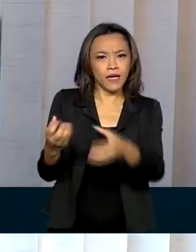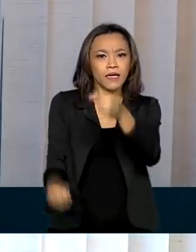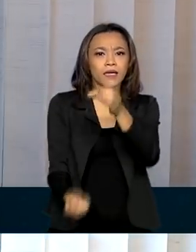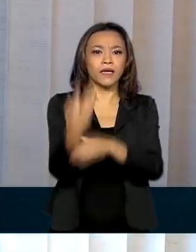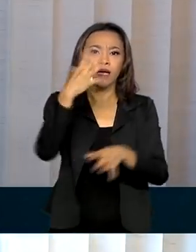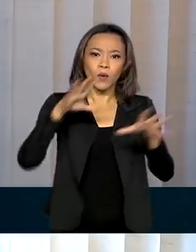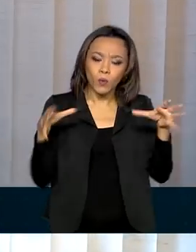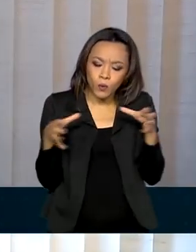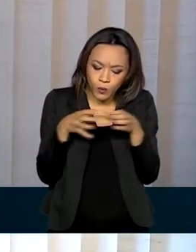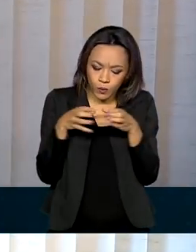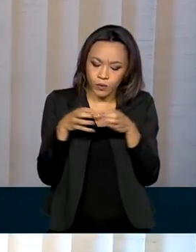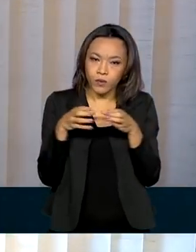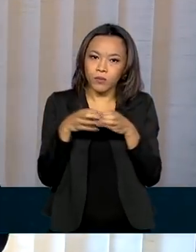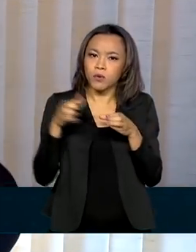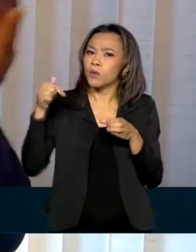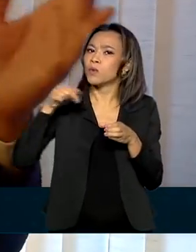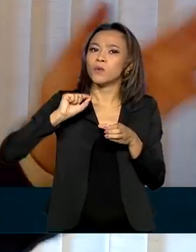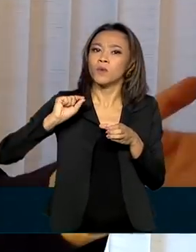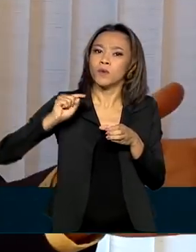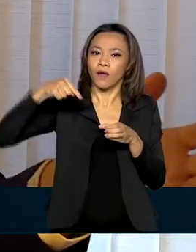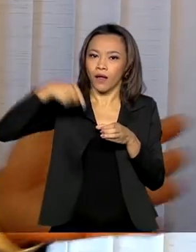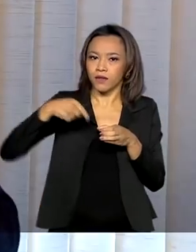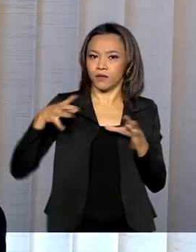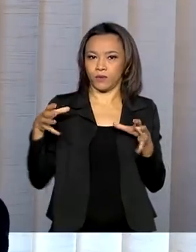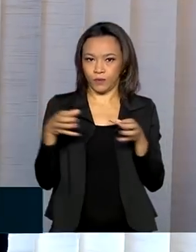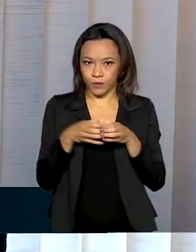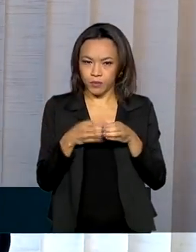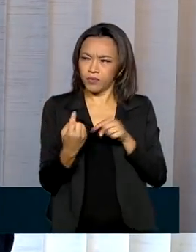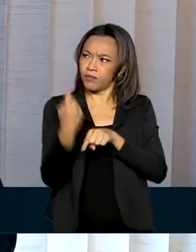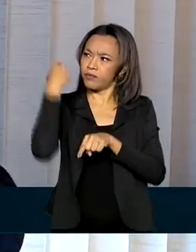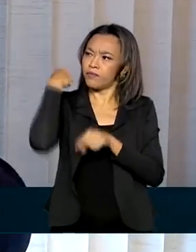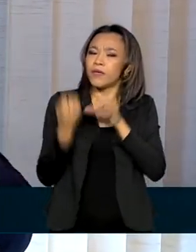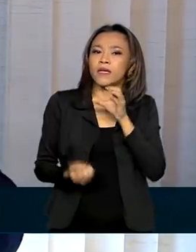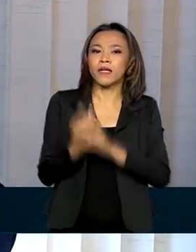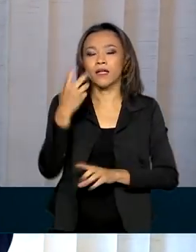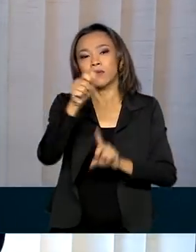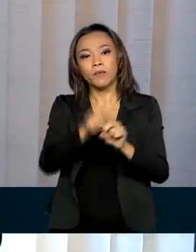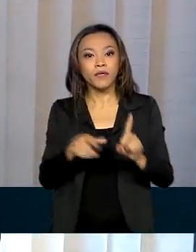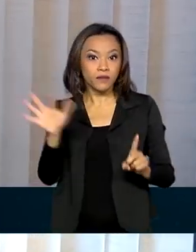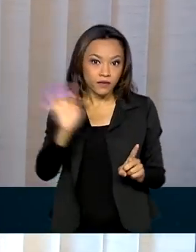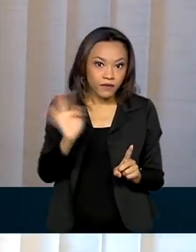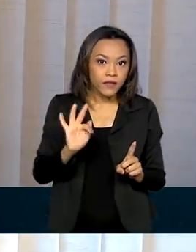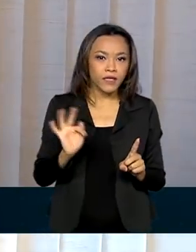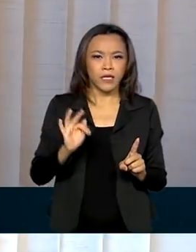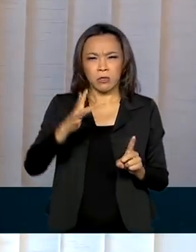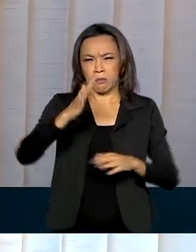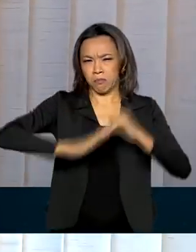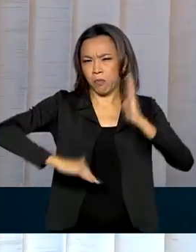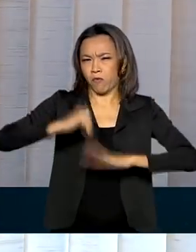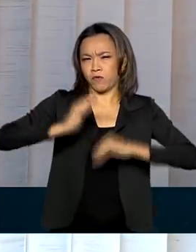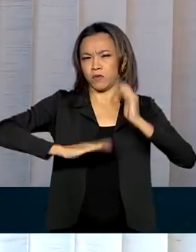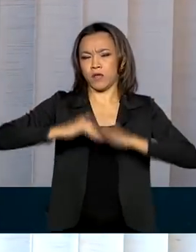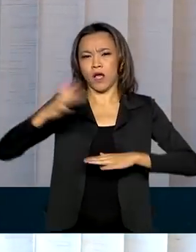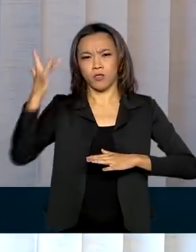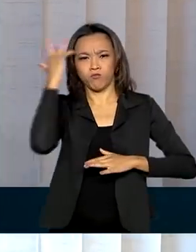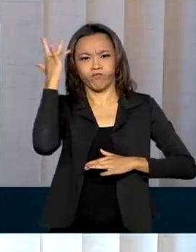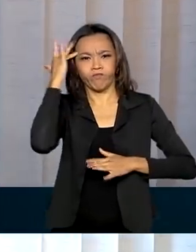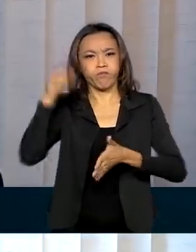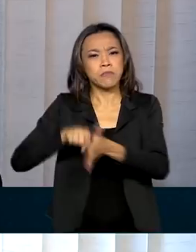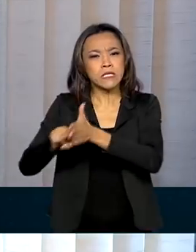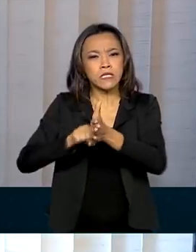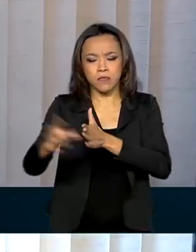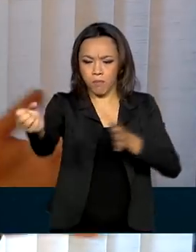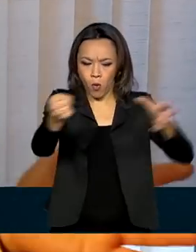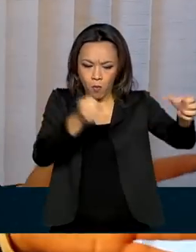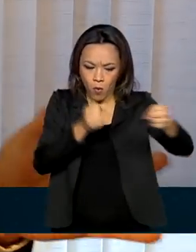Vírus MCTI, que é um grupo que foi formado em fevereiro, juntando especialistas do setor, cientistas, pesquisadores,